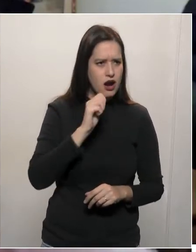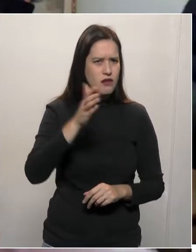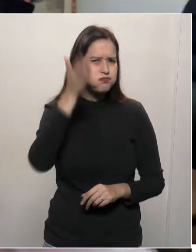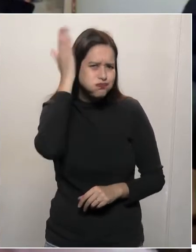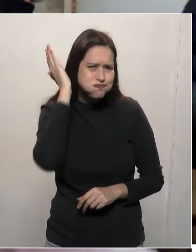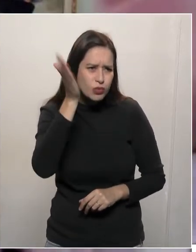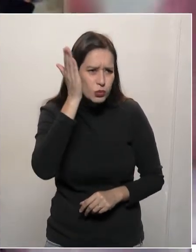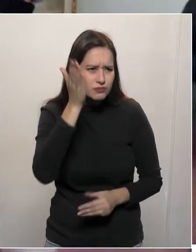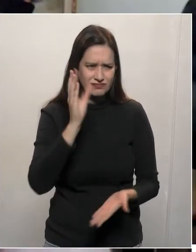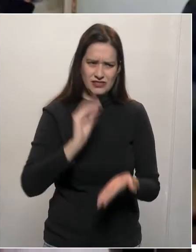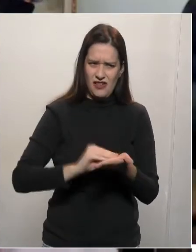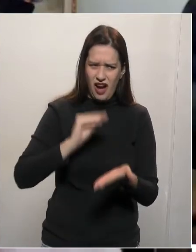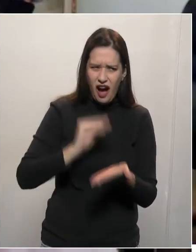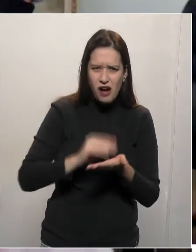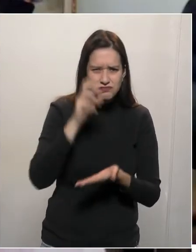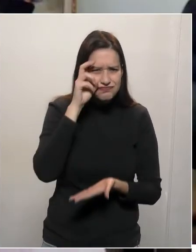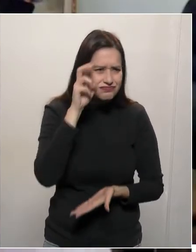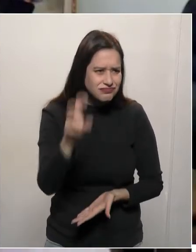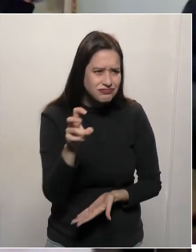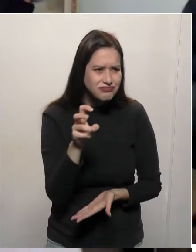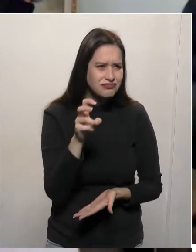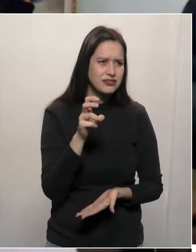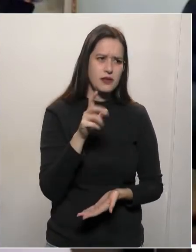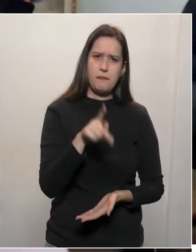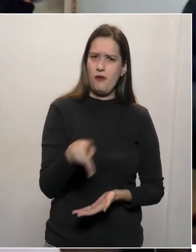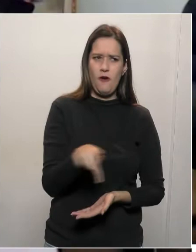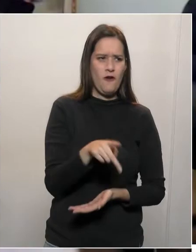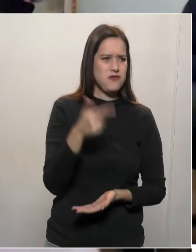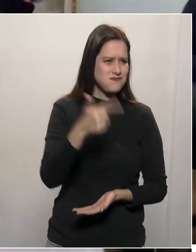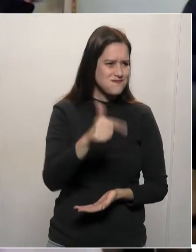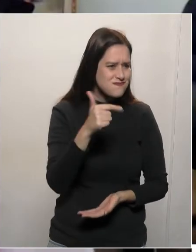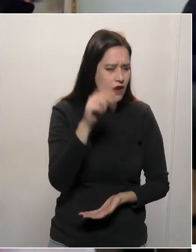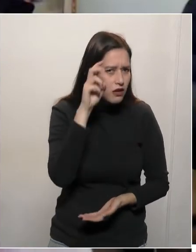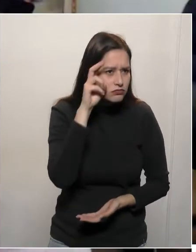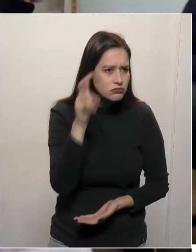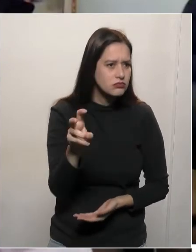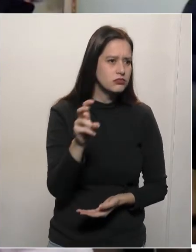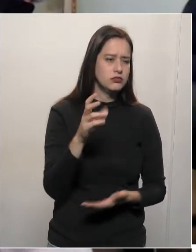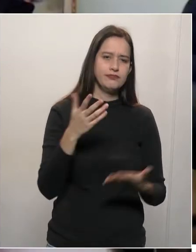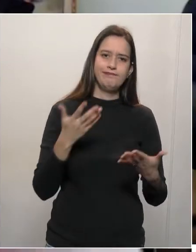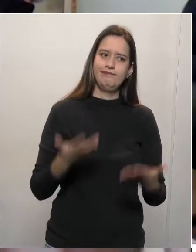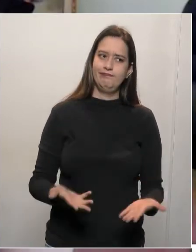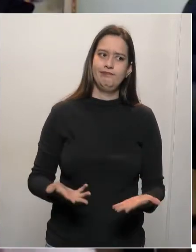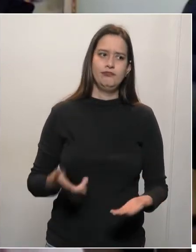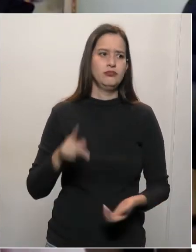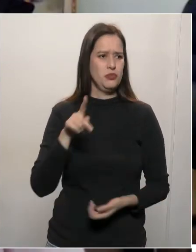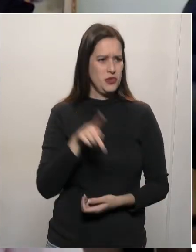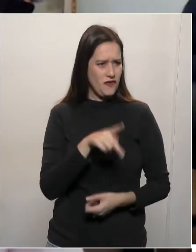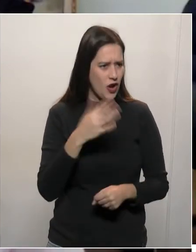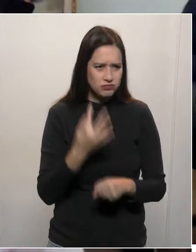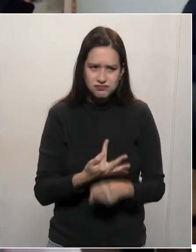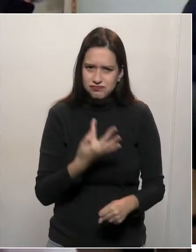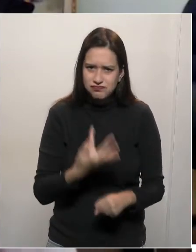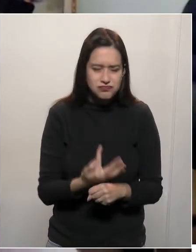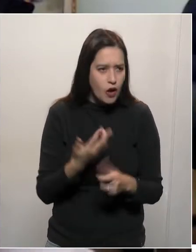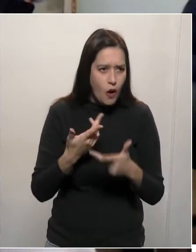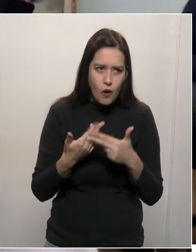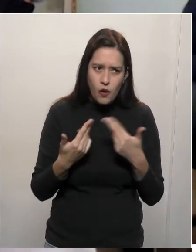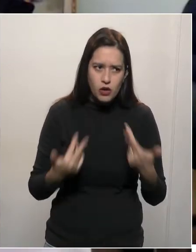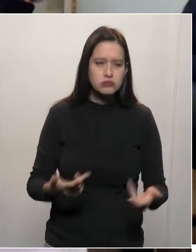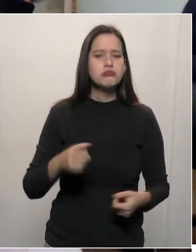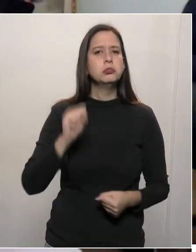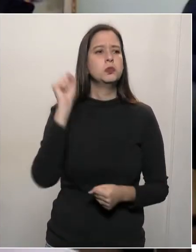Os professores não são inteligentes. Ou eles não têm preparo para enfrentar qualquer coisa que tem pelo caminho. Claro que tem sim. Tanto aqueles que estão enfrentando